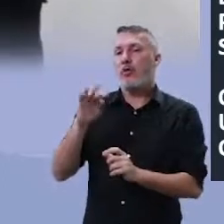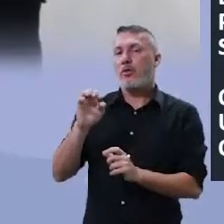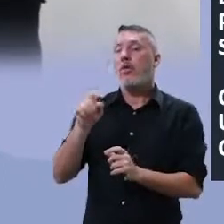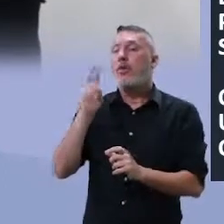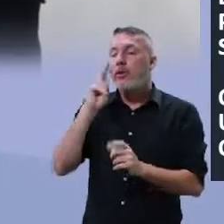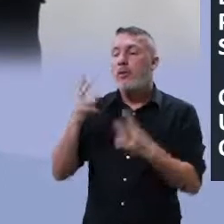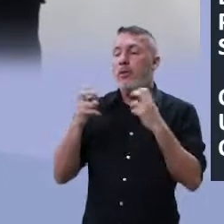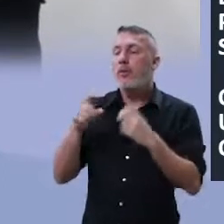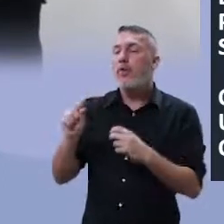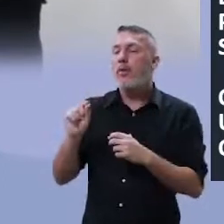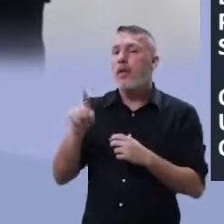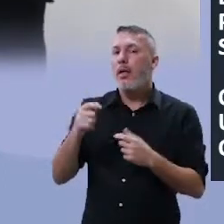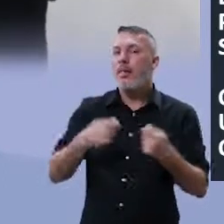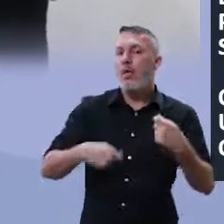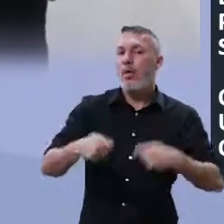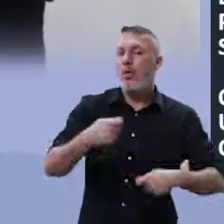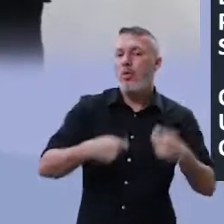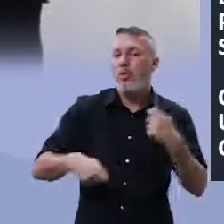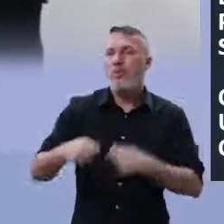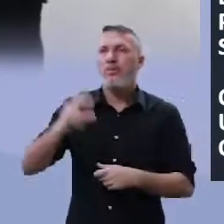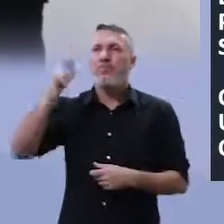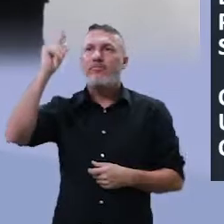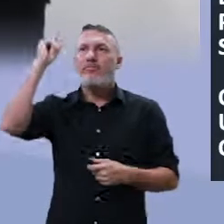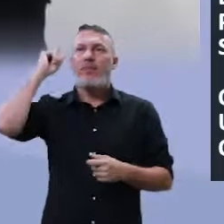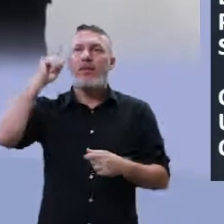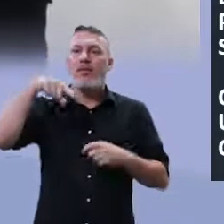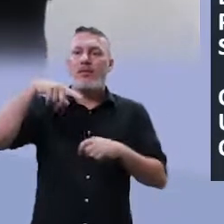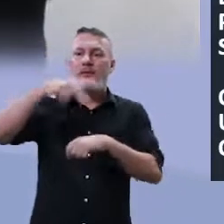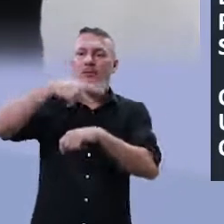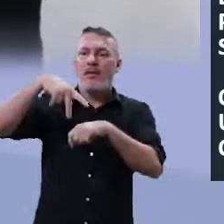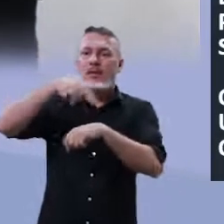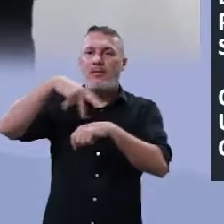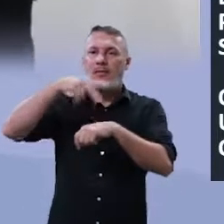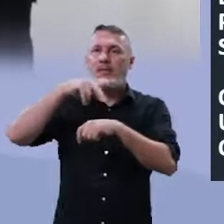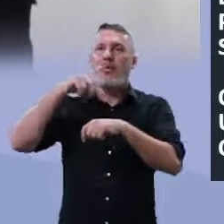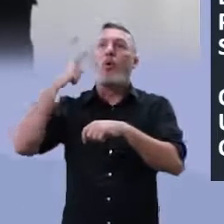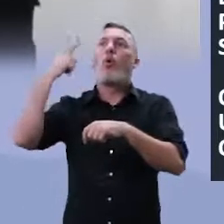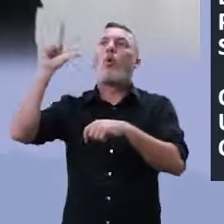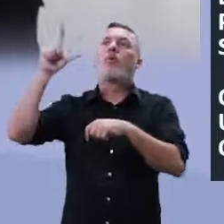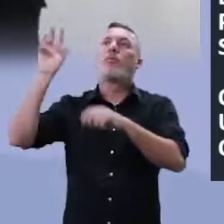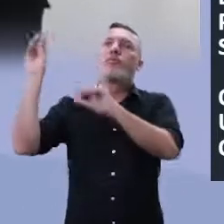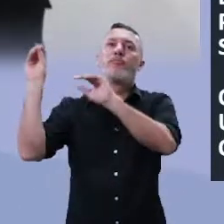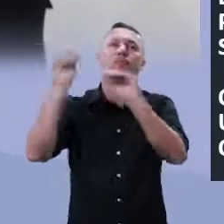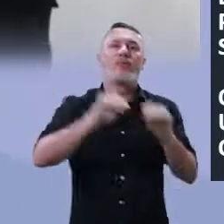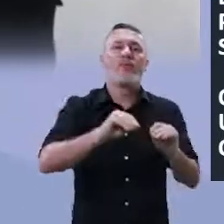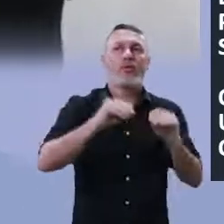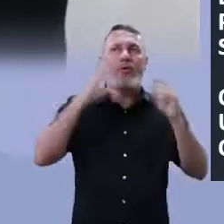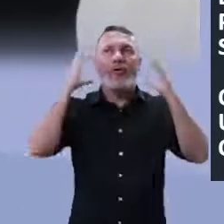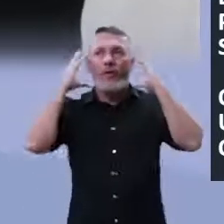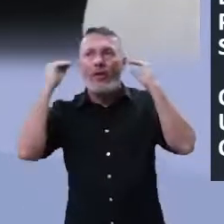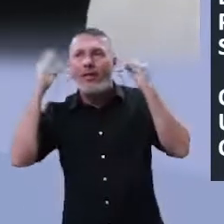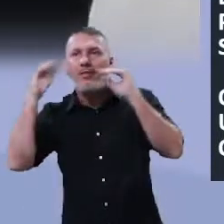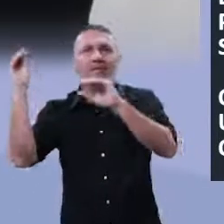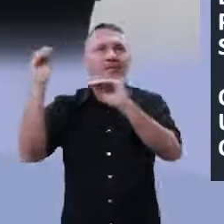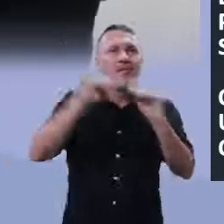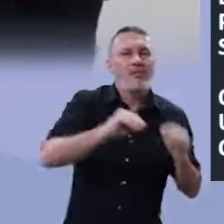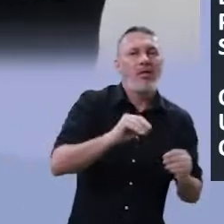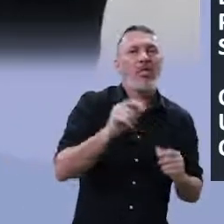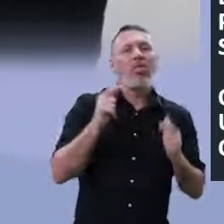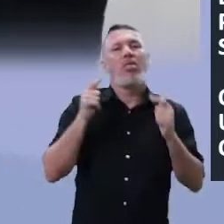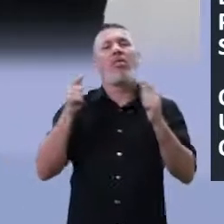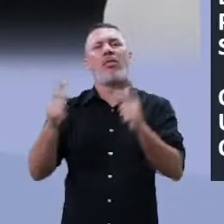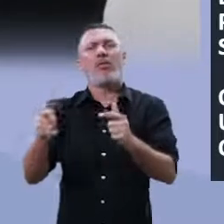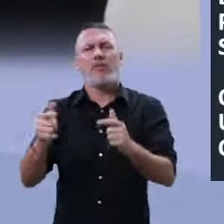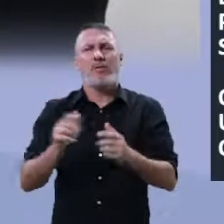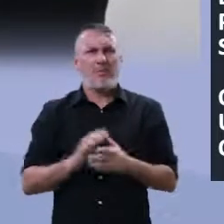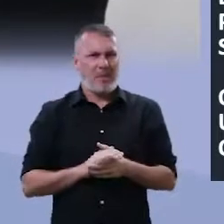Quem seria o brichote? O negociante holandês? O negociante, o comerciante que veio de outra nação? E aí eu pergunto para